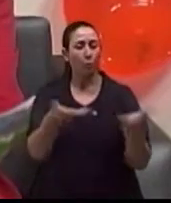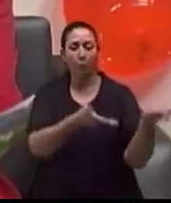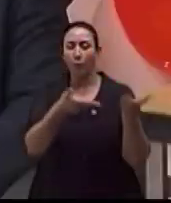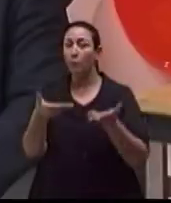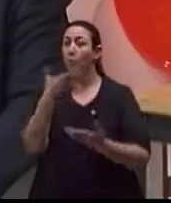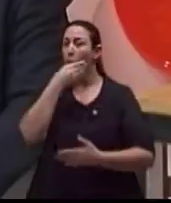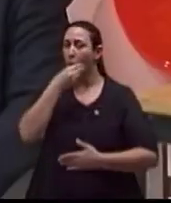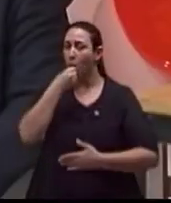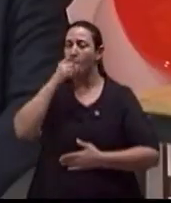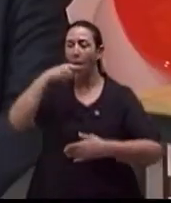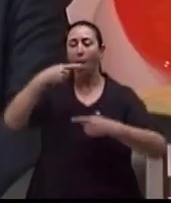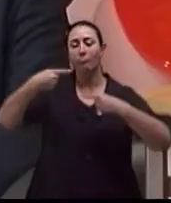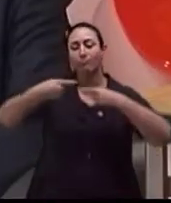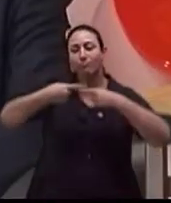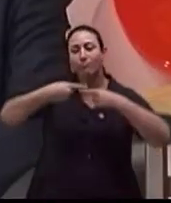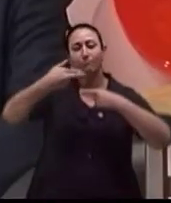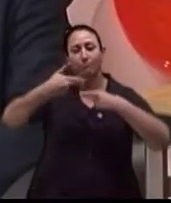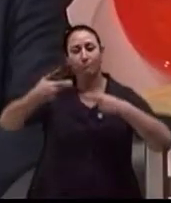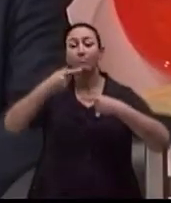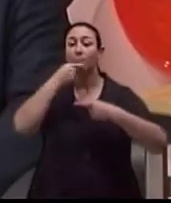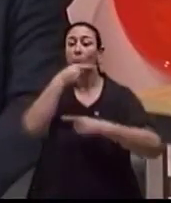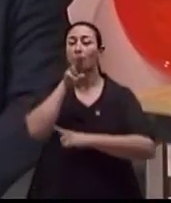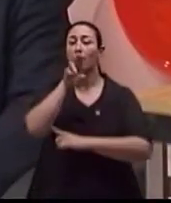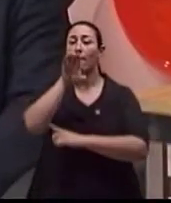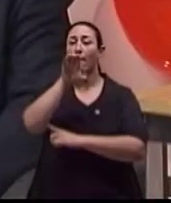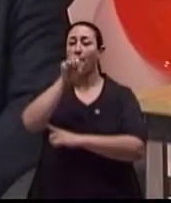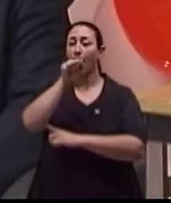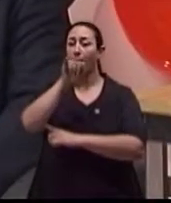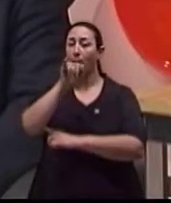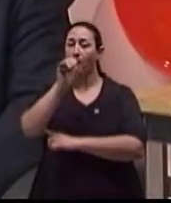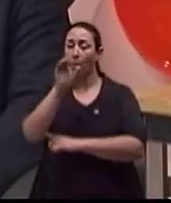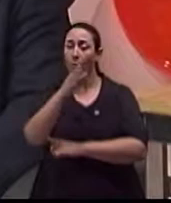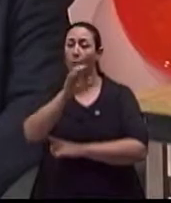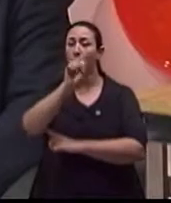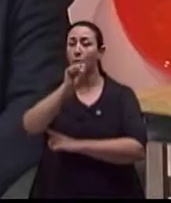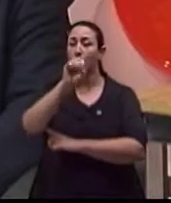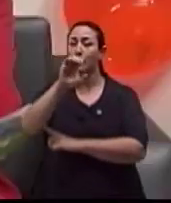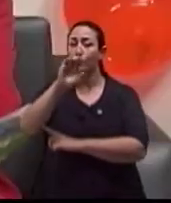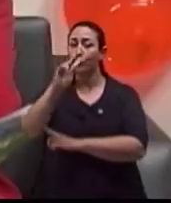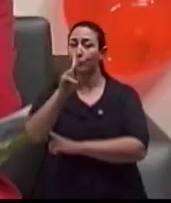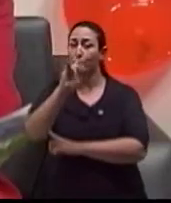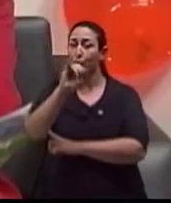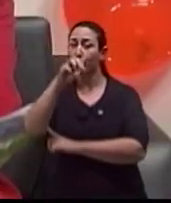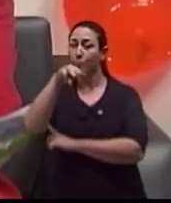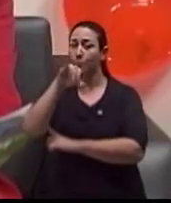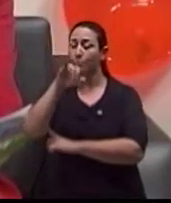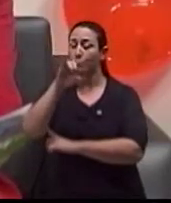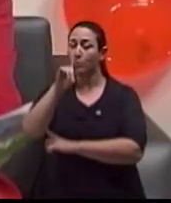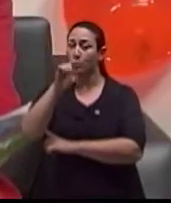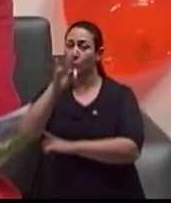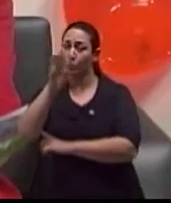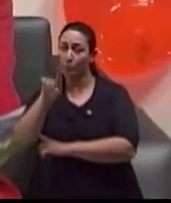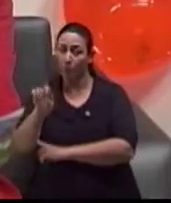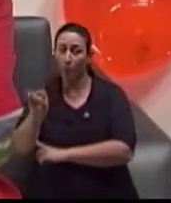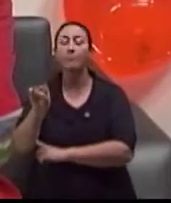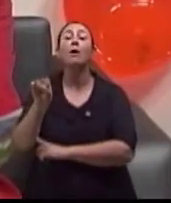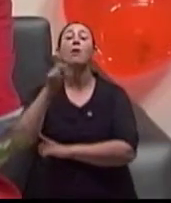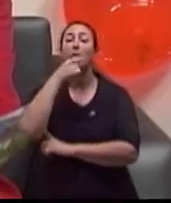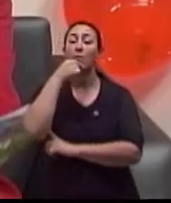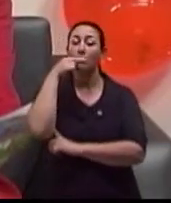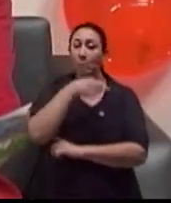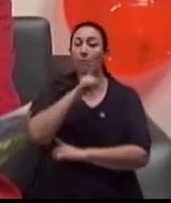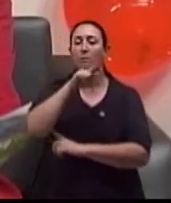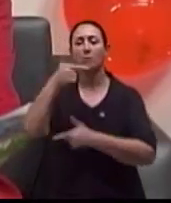urologista do Hospital Moís de Vento, Caio Schmidt, também preceptor da residência em urologia da Faculdade de